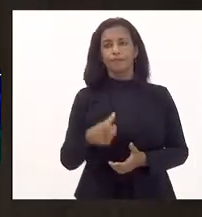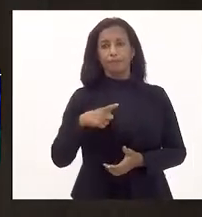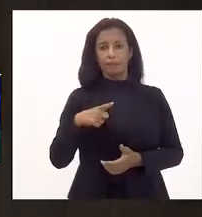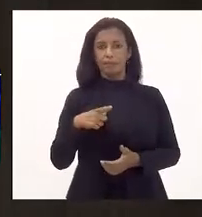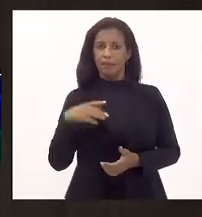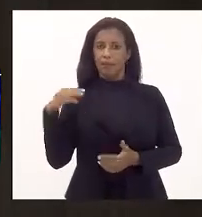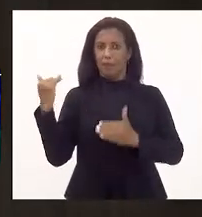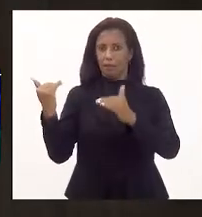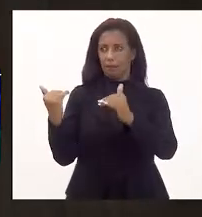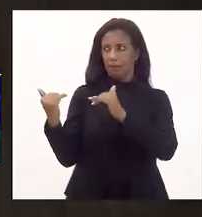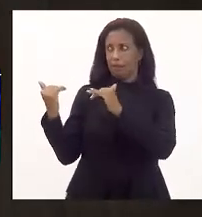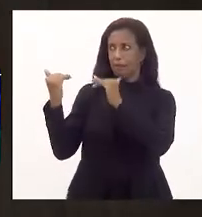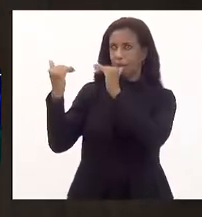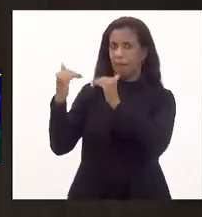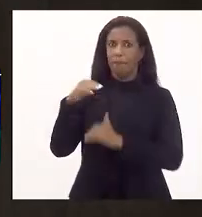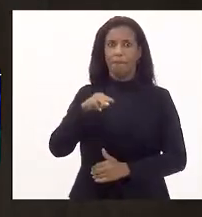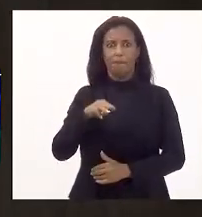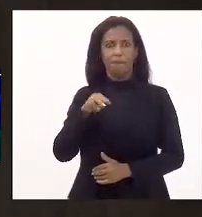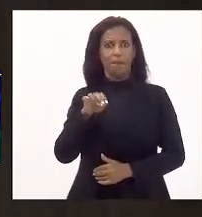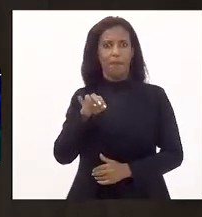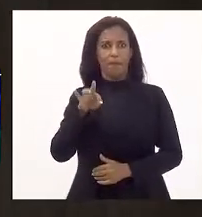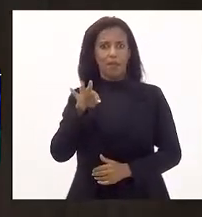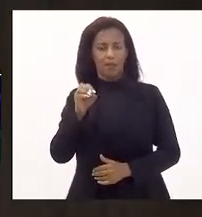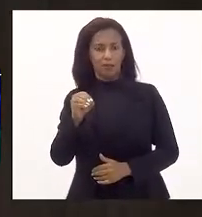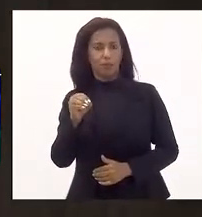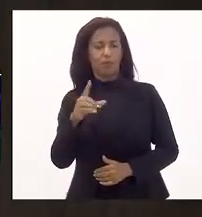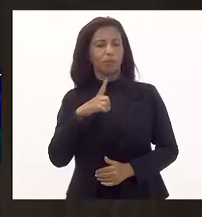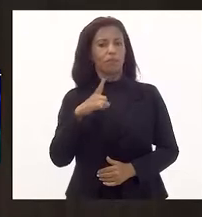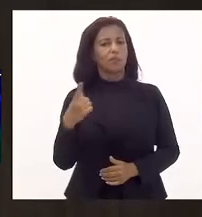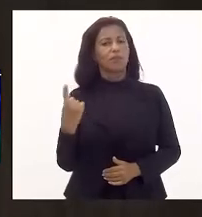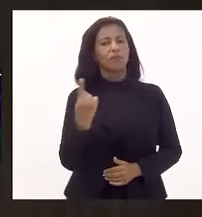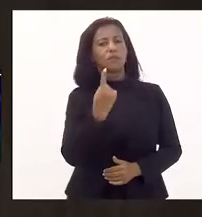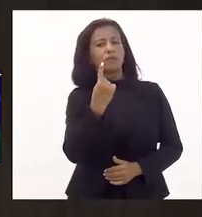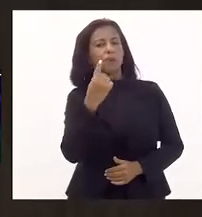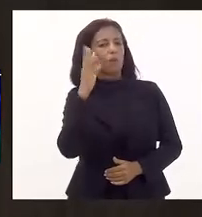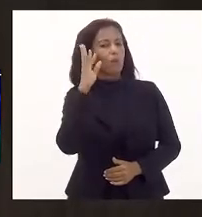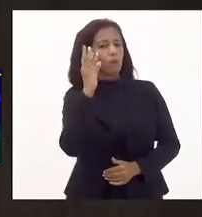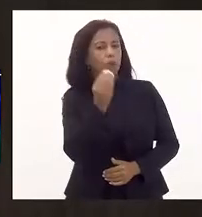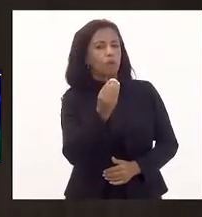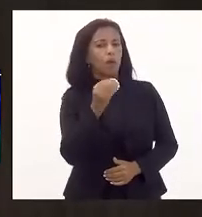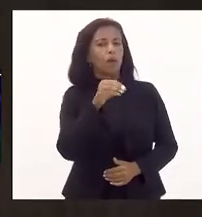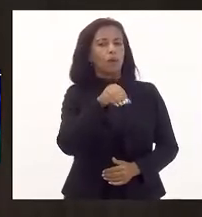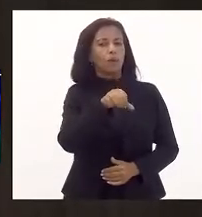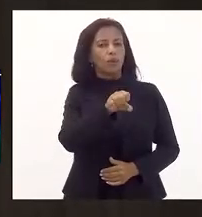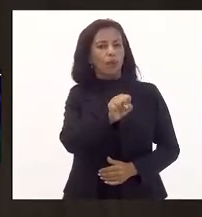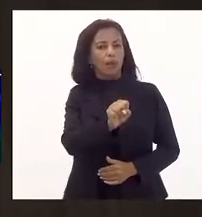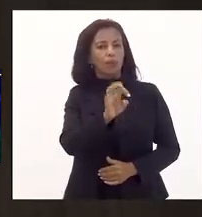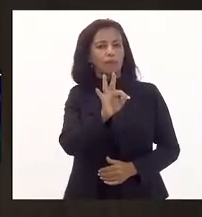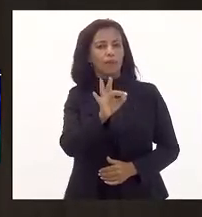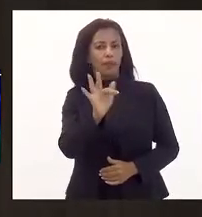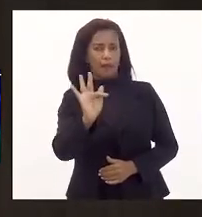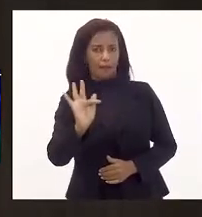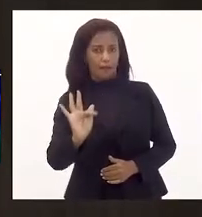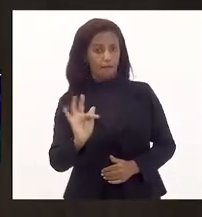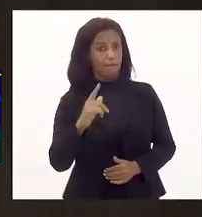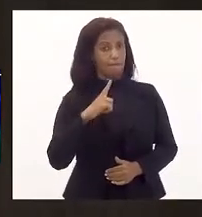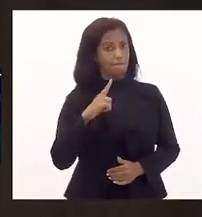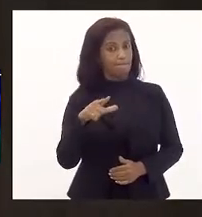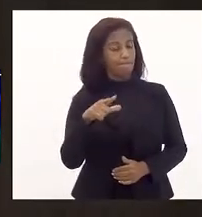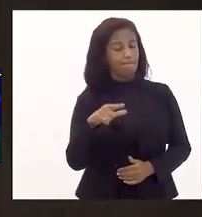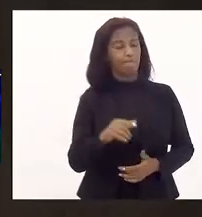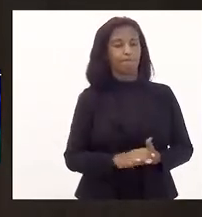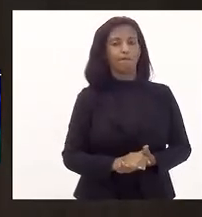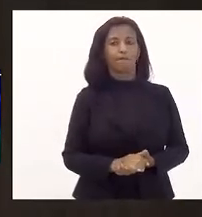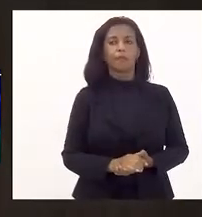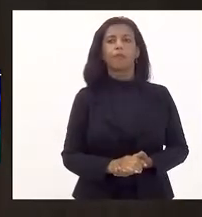mérito, mas tem a questão de uma decisão do STF, e tem uma decisão do